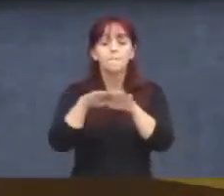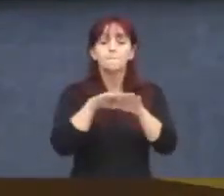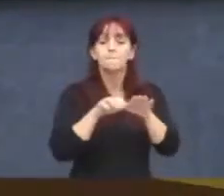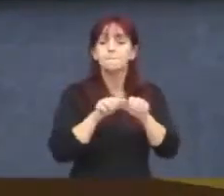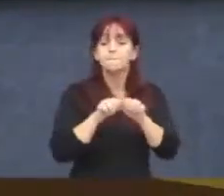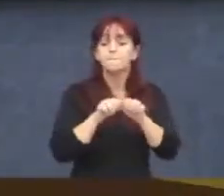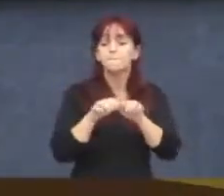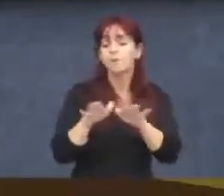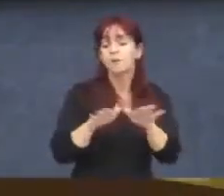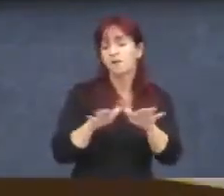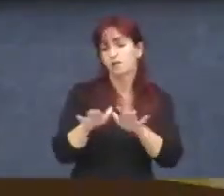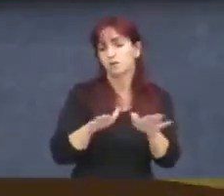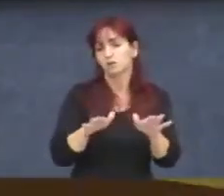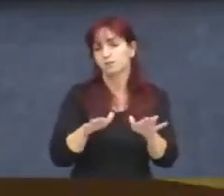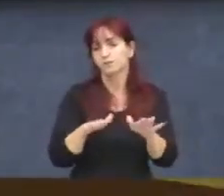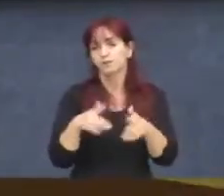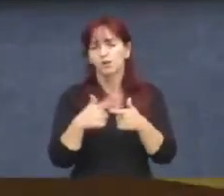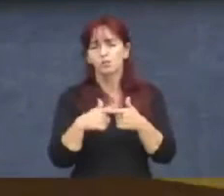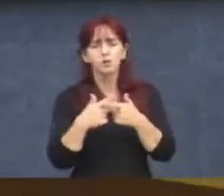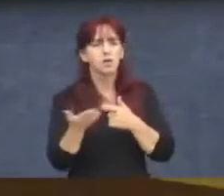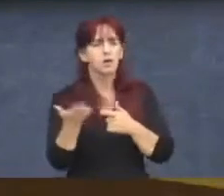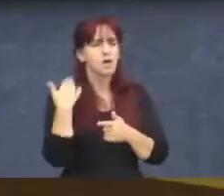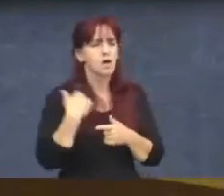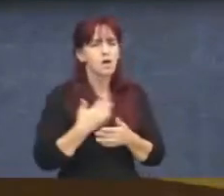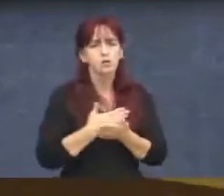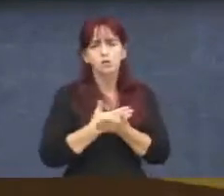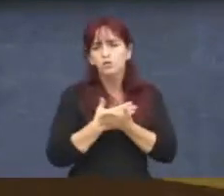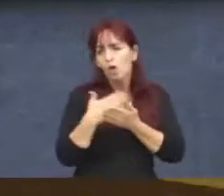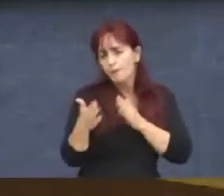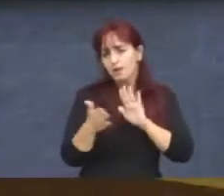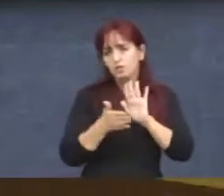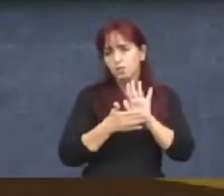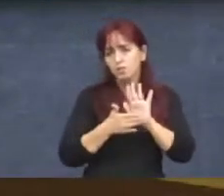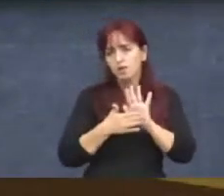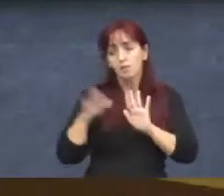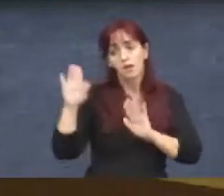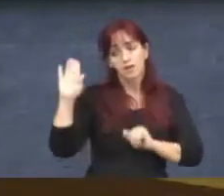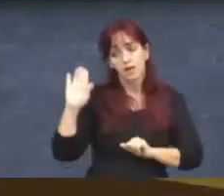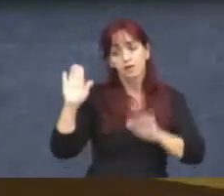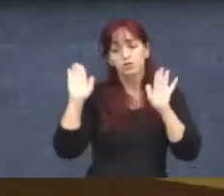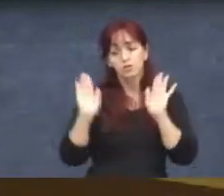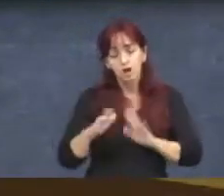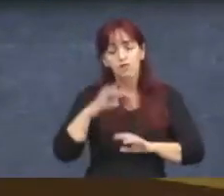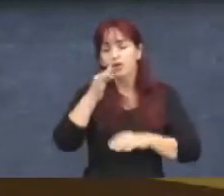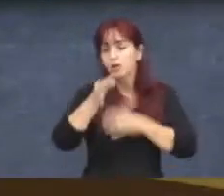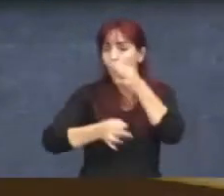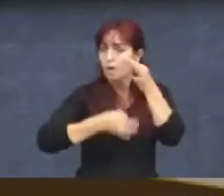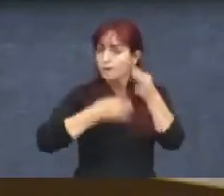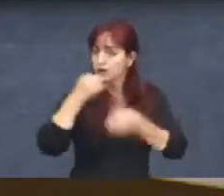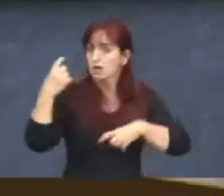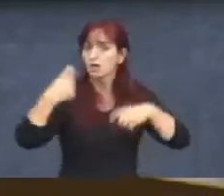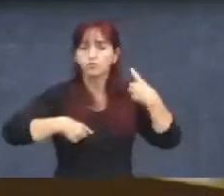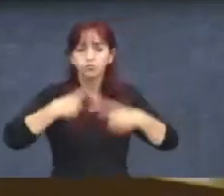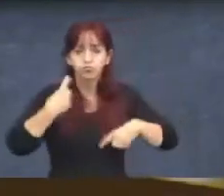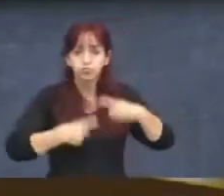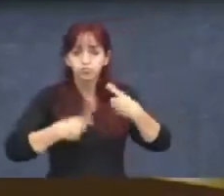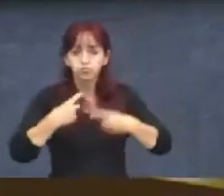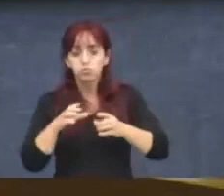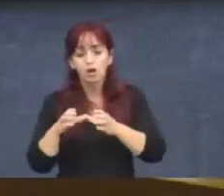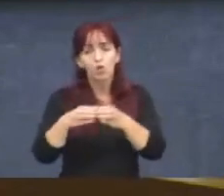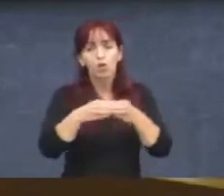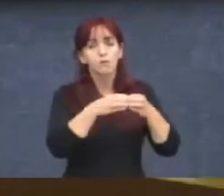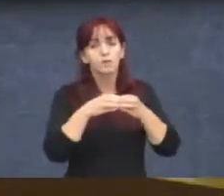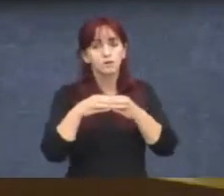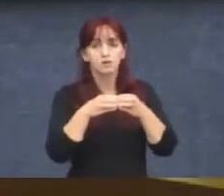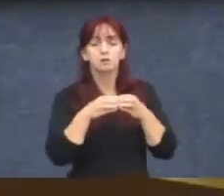do mandato, na Comissão de Desenvolvimento Econômico, Transporte e Sistema Viário, a gente já vem debatendo isso, a comissão então